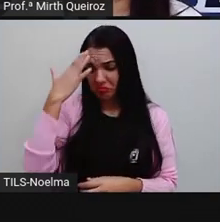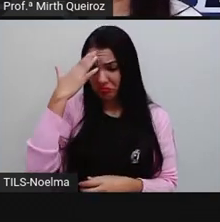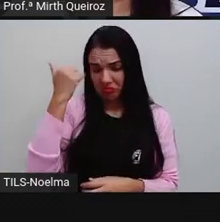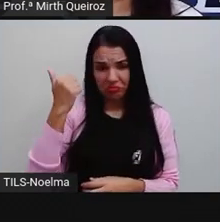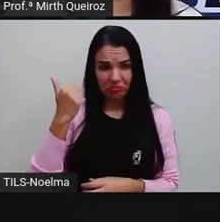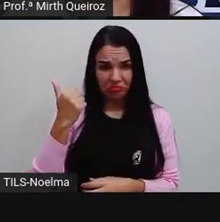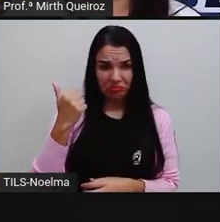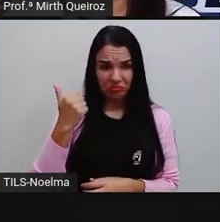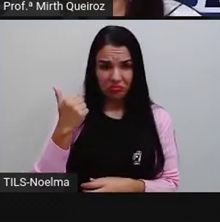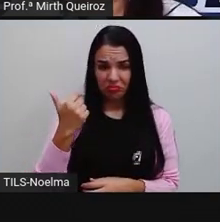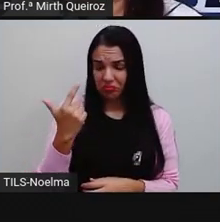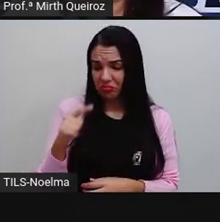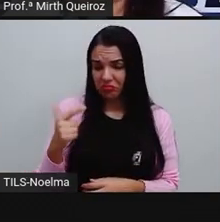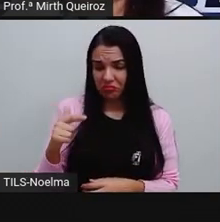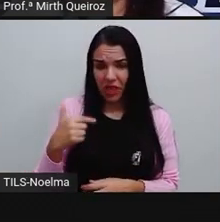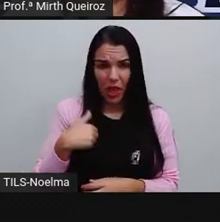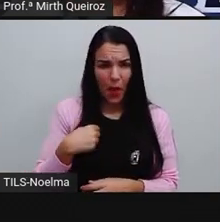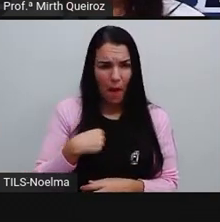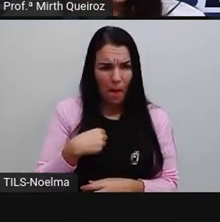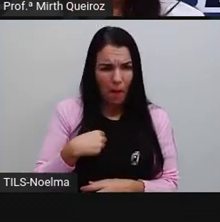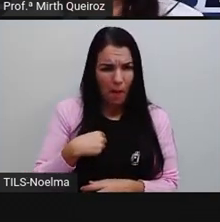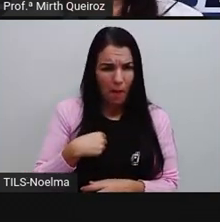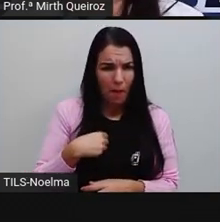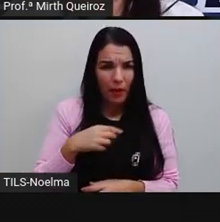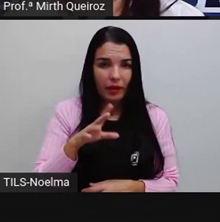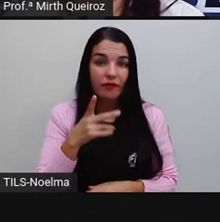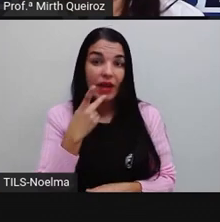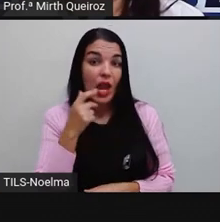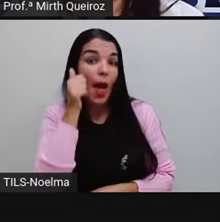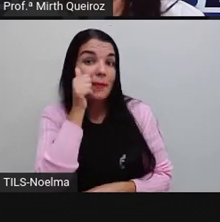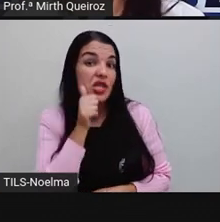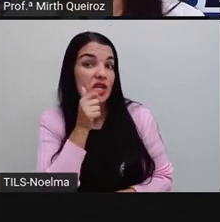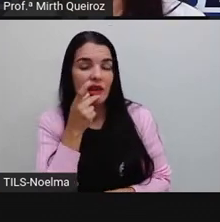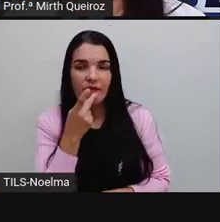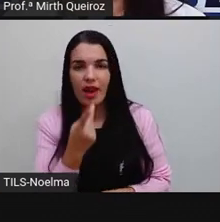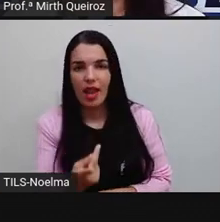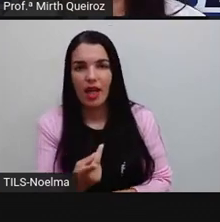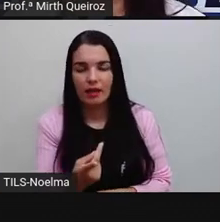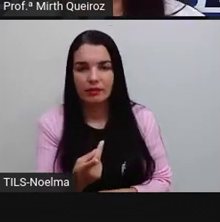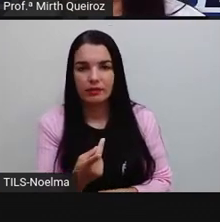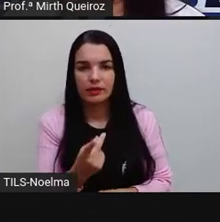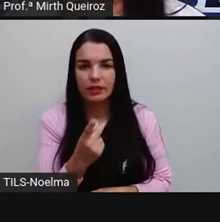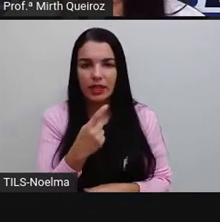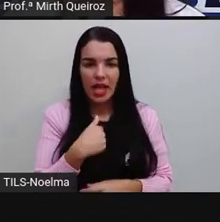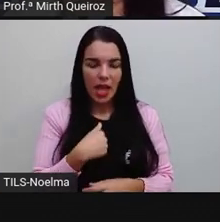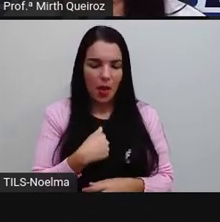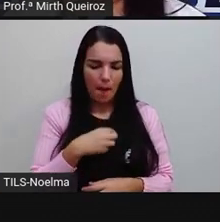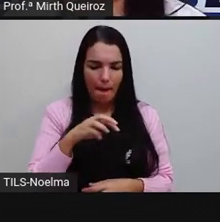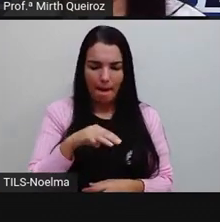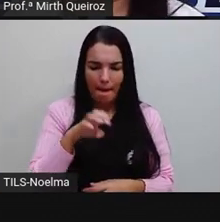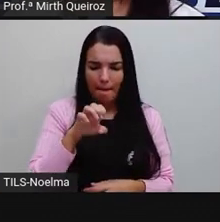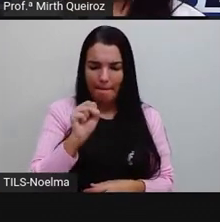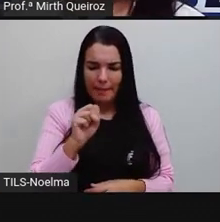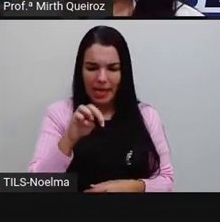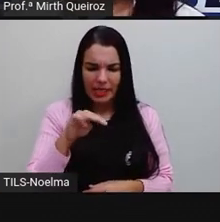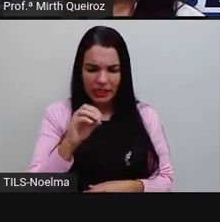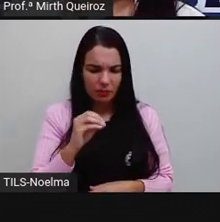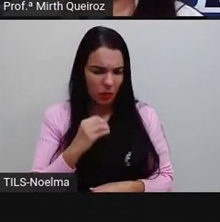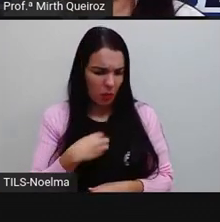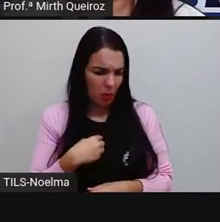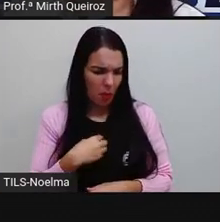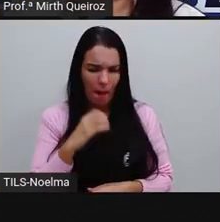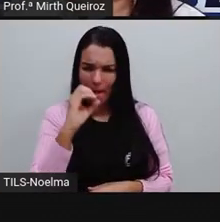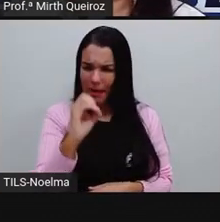mesmo não sei disso. Uma garota disse isso. Eu mesmo não sei disso. Eu mesmo?